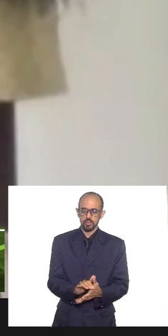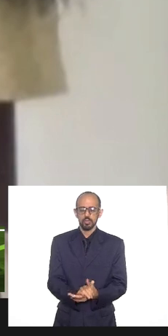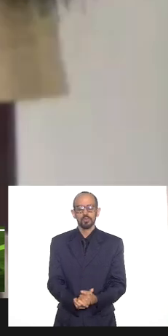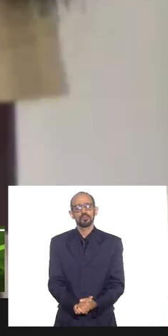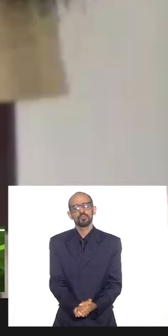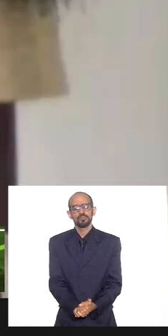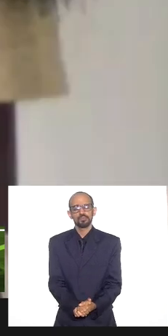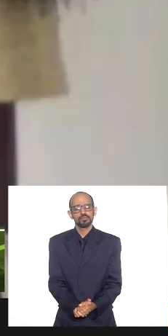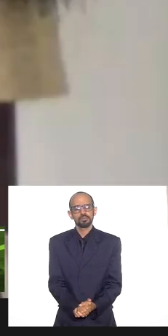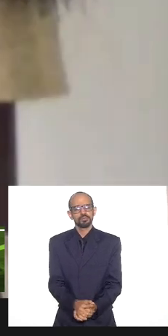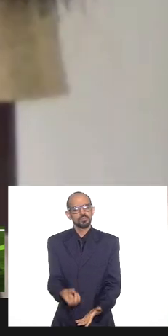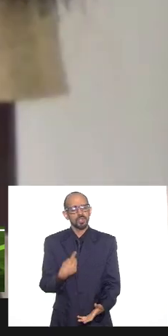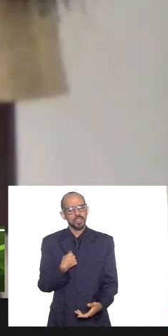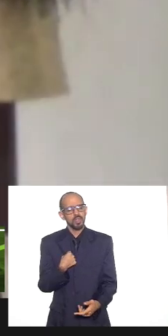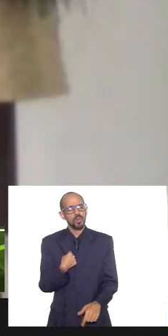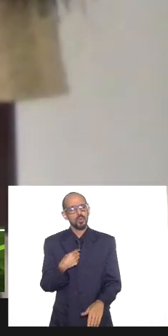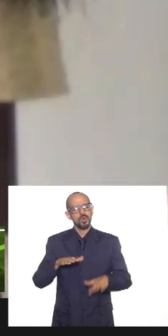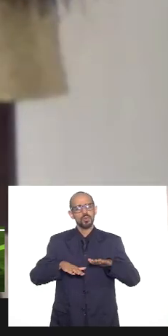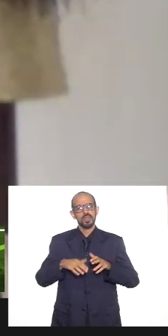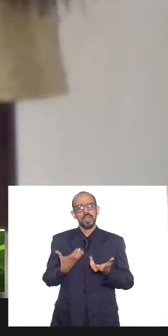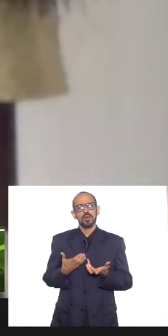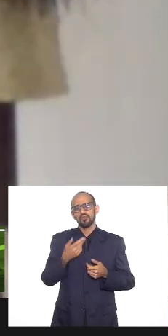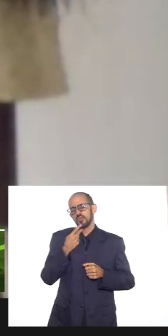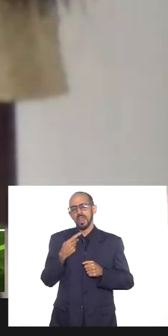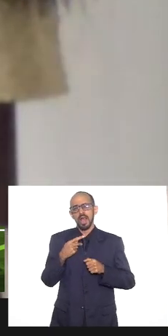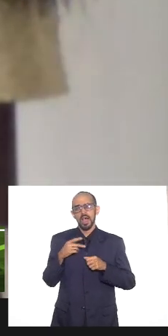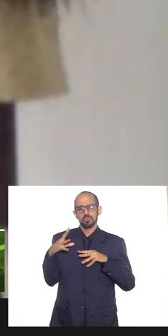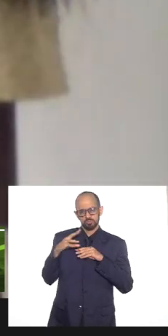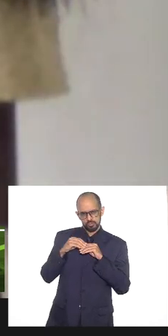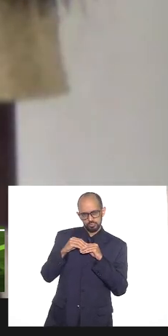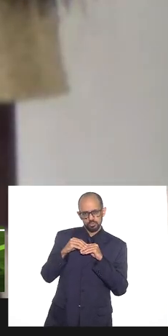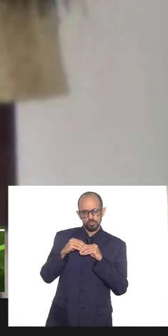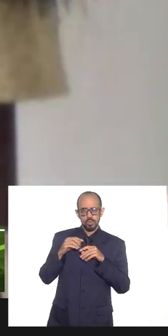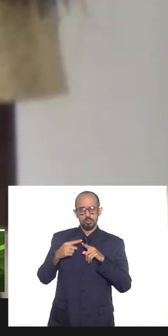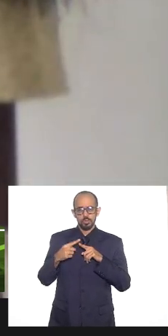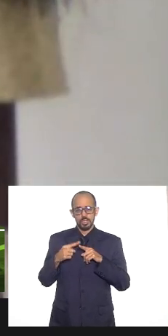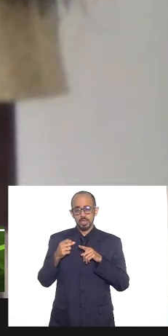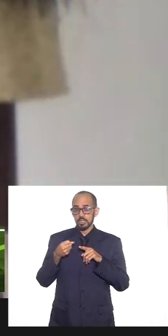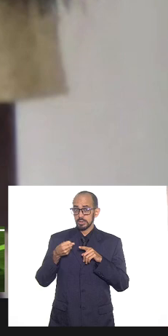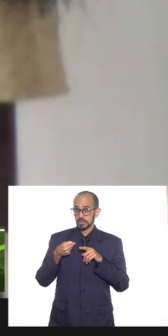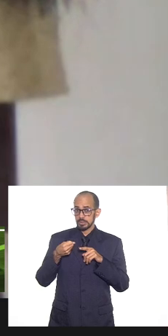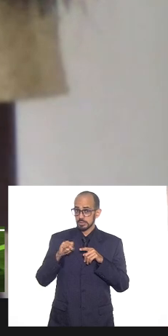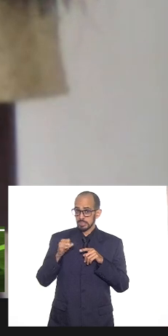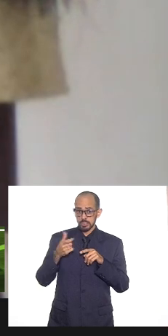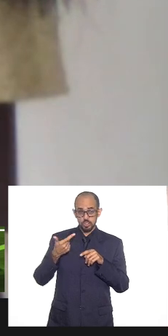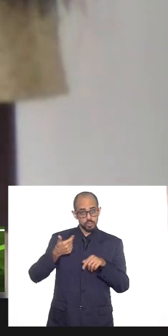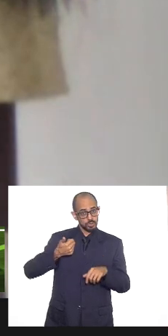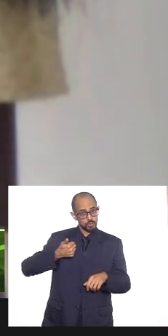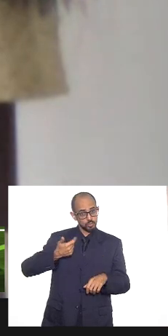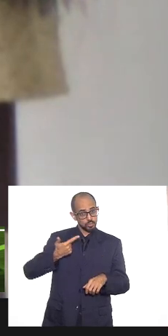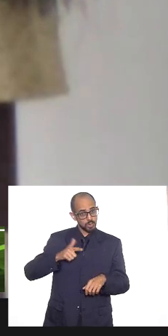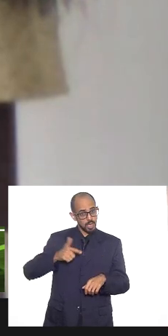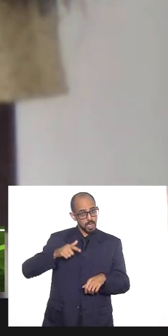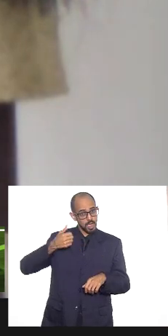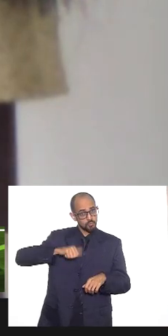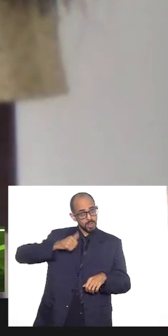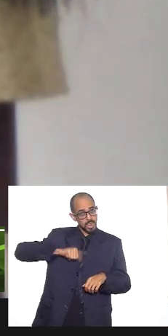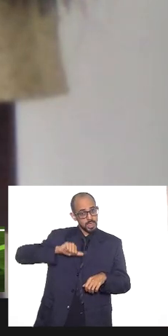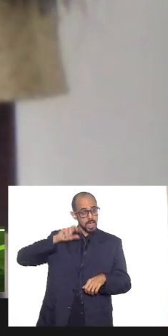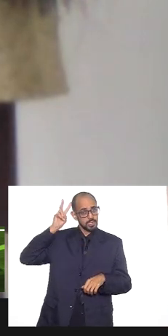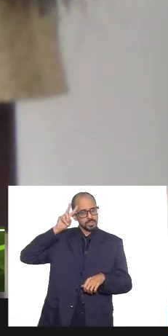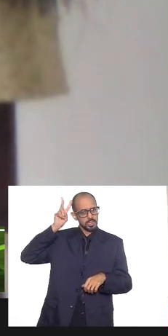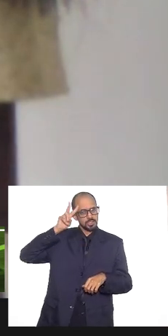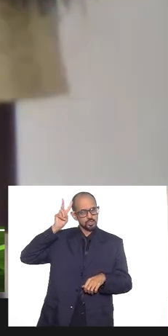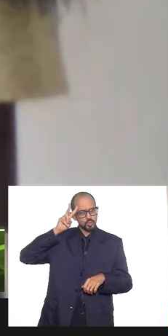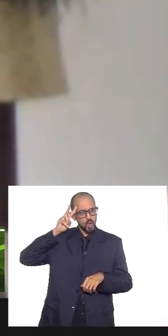pouco querendo falar sobre isso brevemente, porque sem esses elementos de um passado histórico, de construção e de